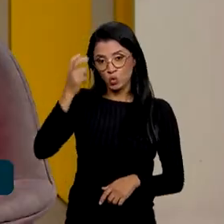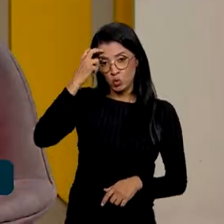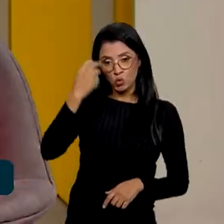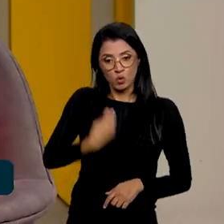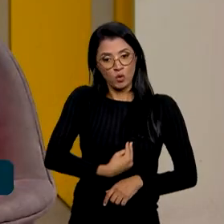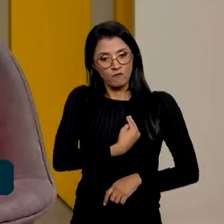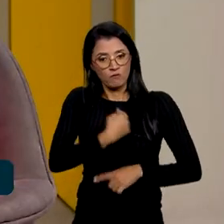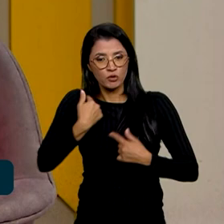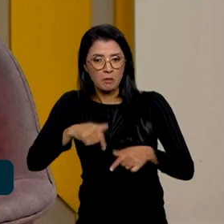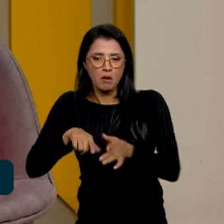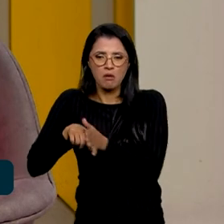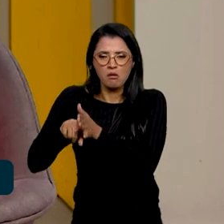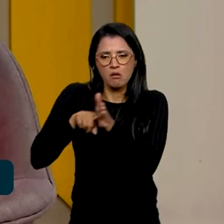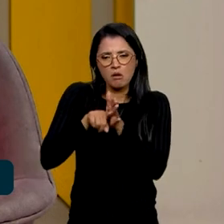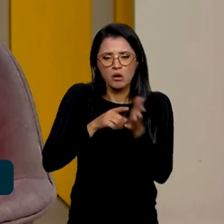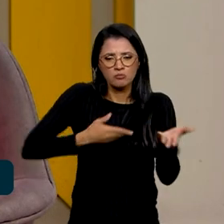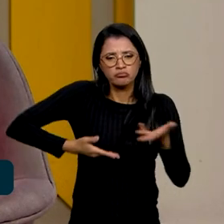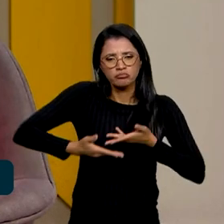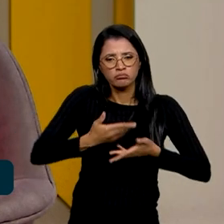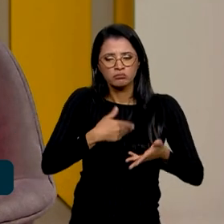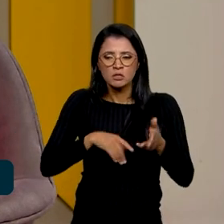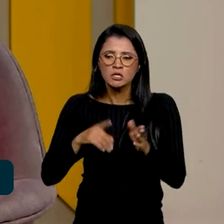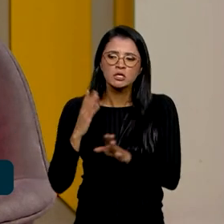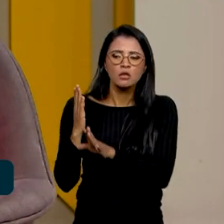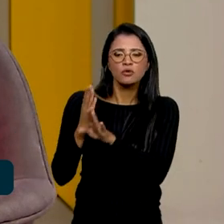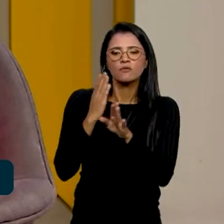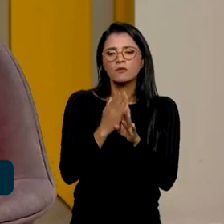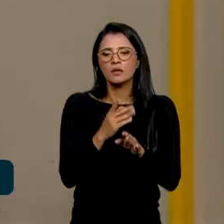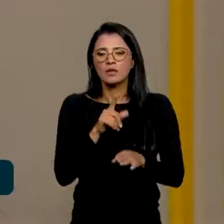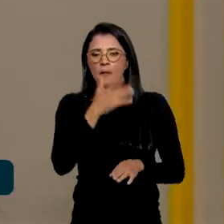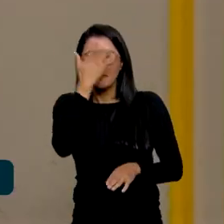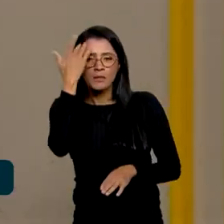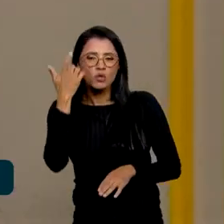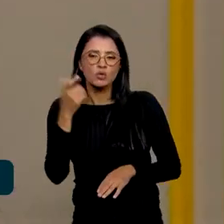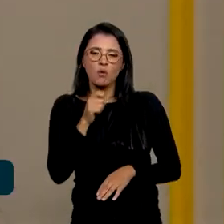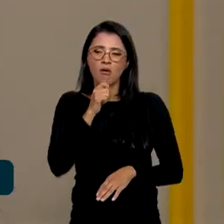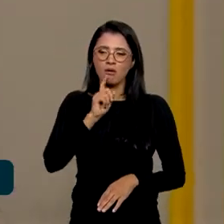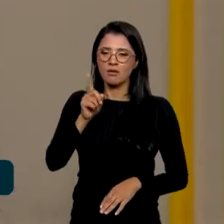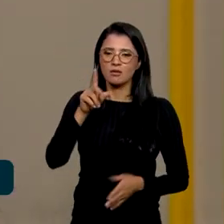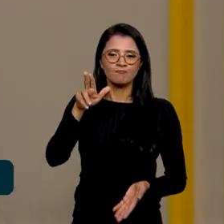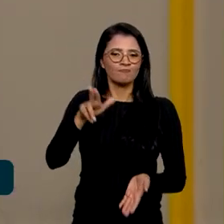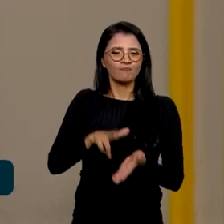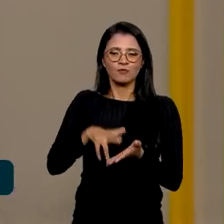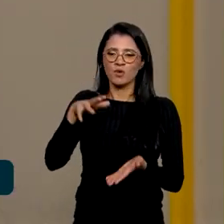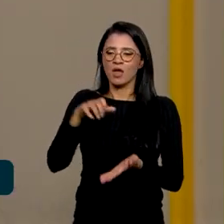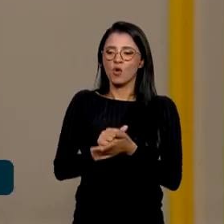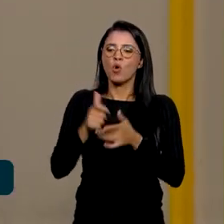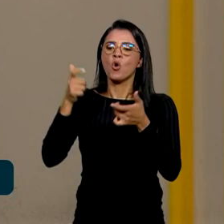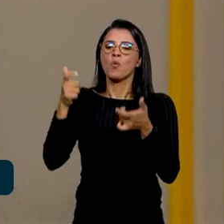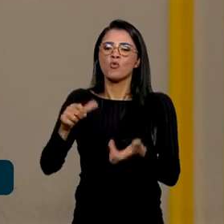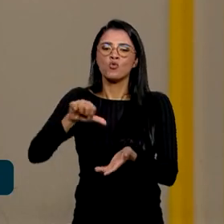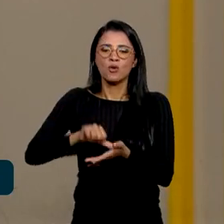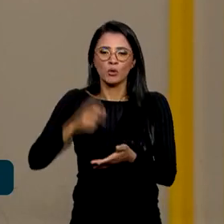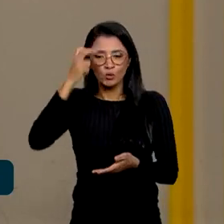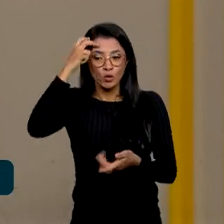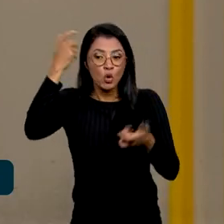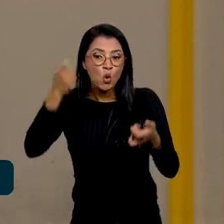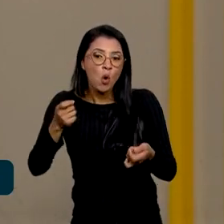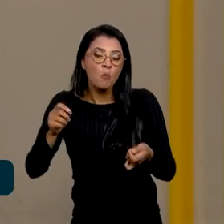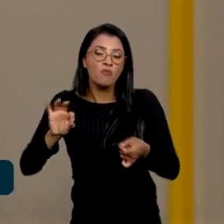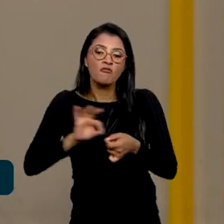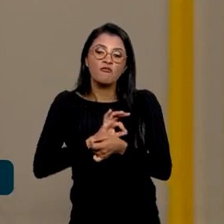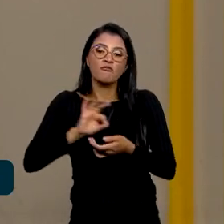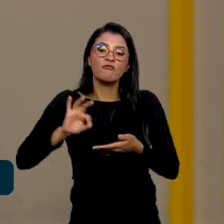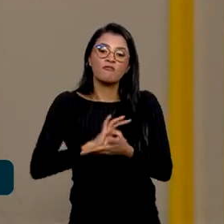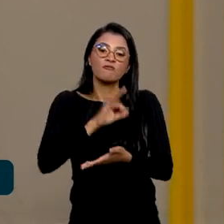trabalho, pesquisa, articulação dessa rede, identificação de quem não é ainda reconhecido como ponto de cultura, como é que pode ser. Porque a ideia